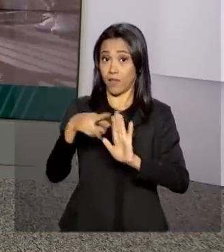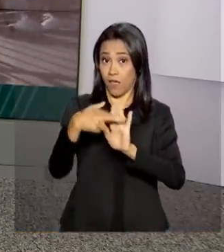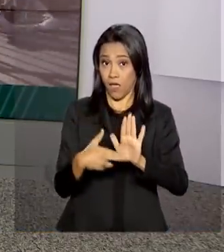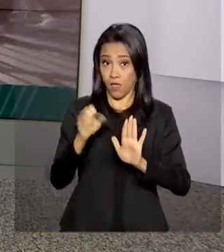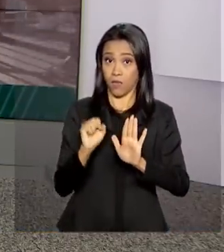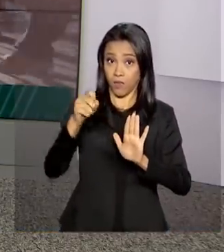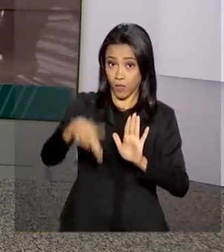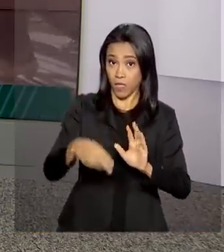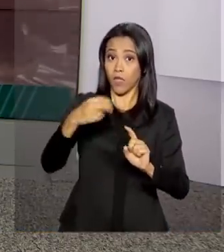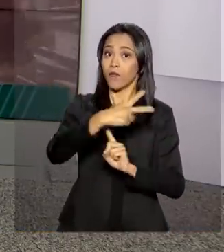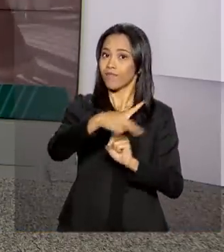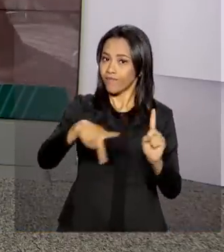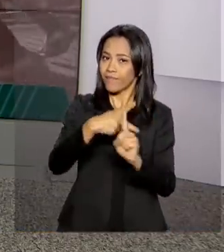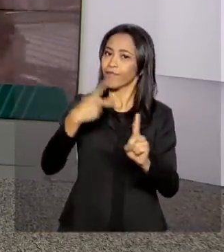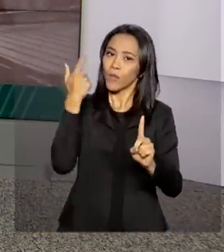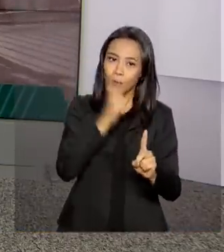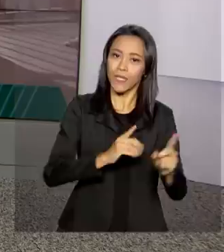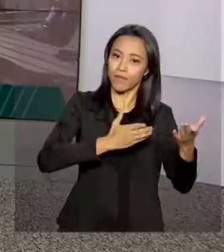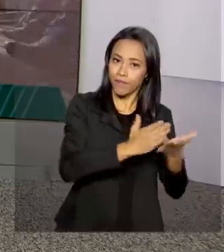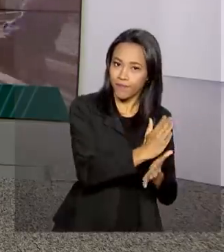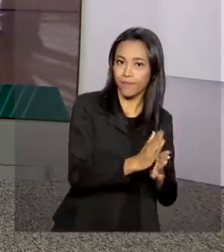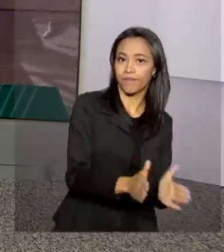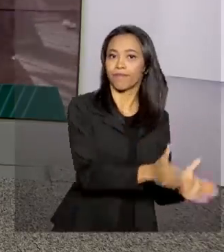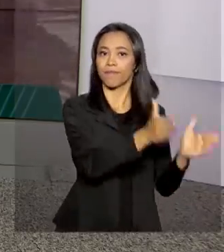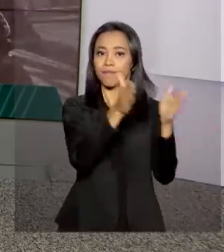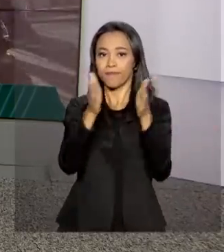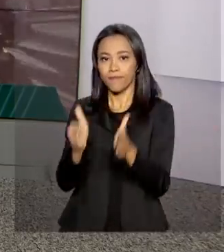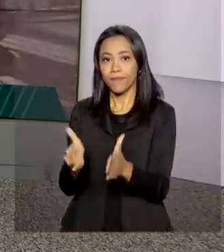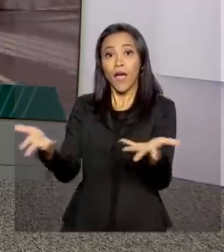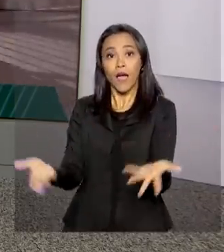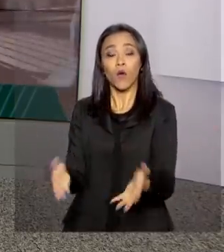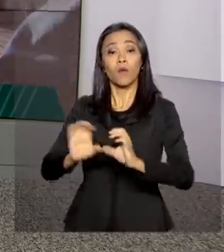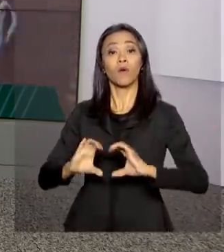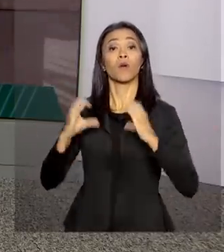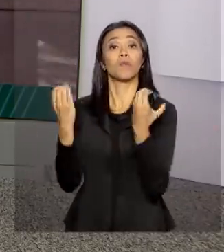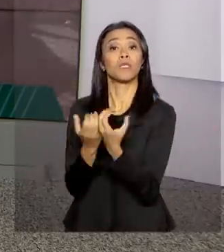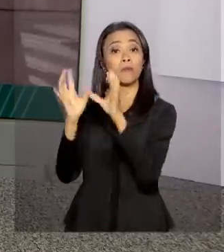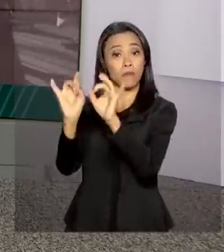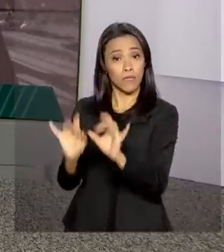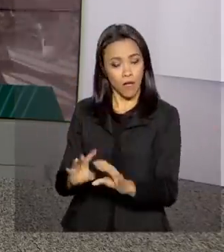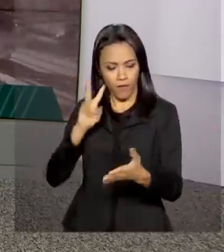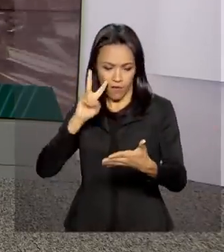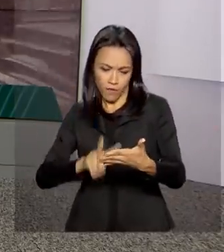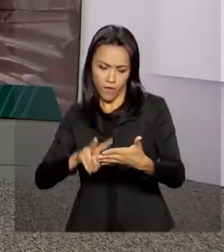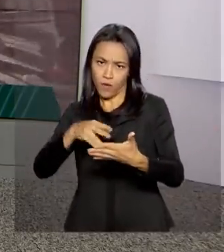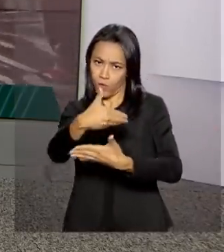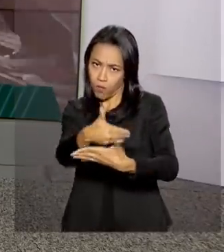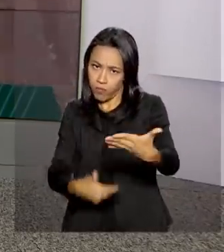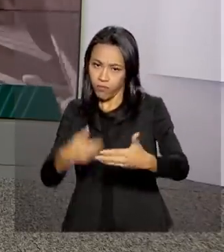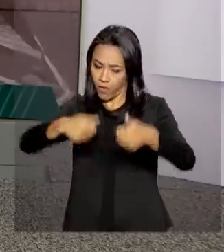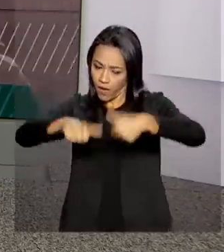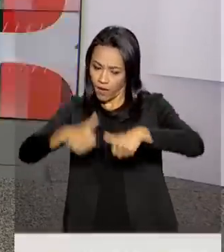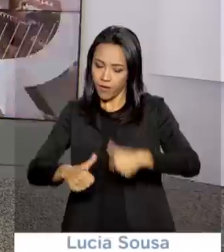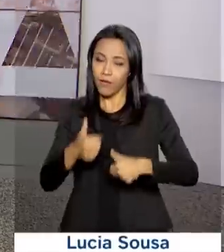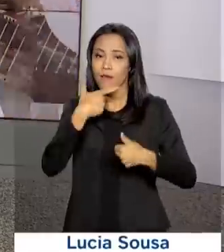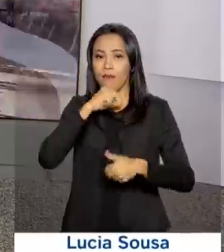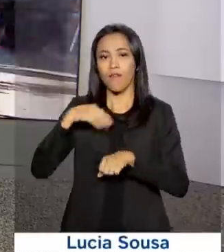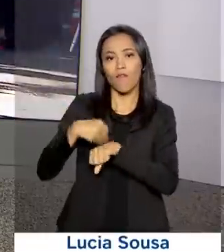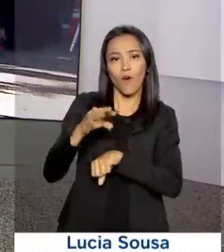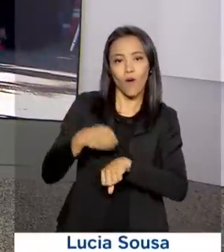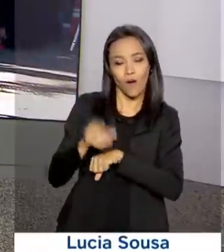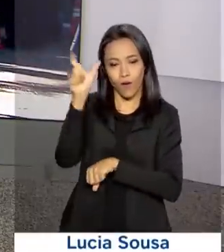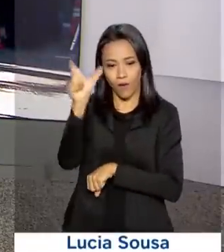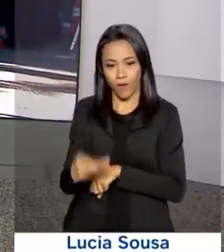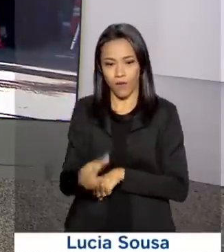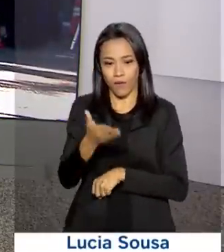uma etapa na Câmara dos Deputados. O assunto agora vai ser analisado por uma comissão especial. Quem traz os detalhes pra gente é a repórter Selma Dias.